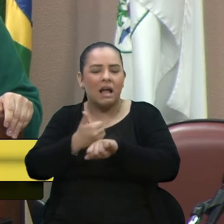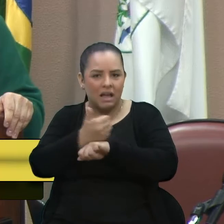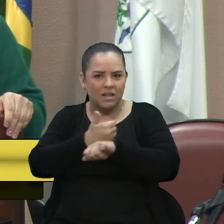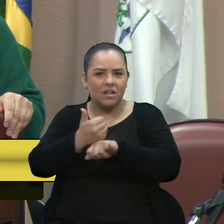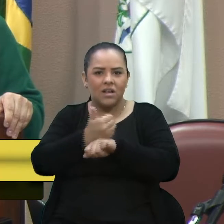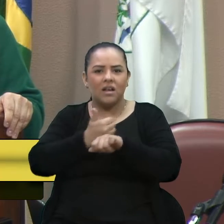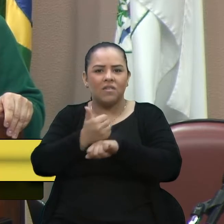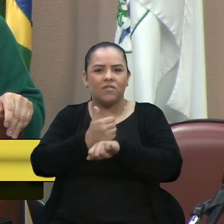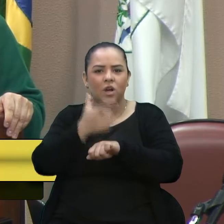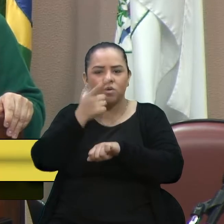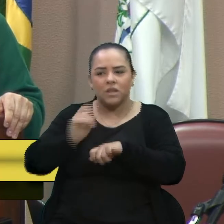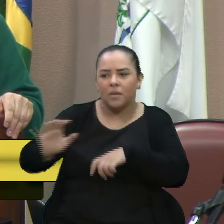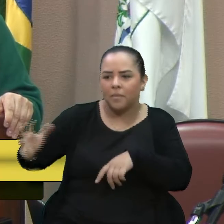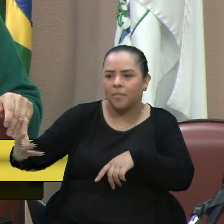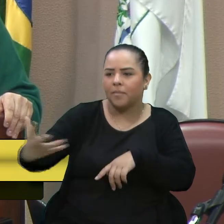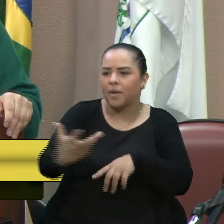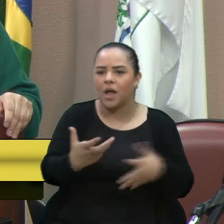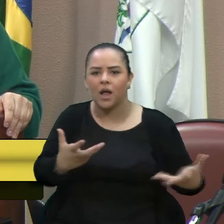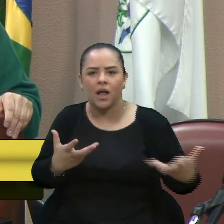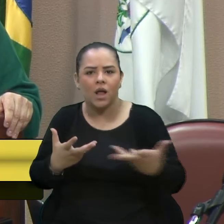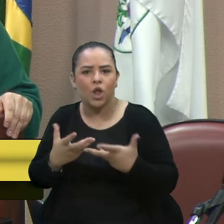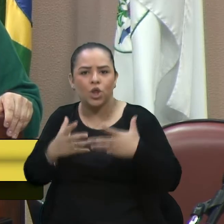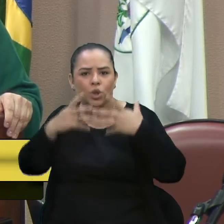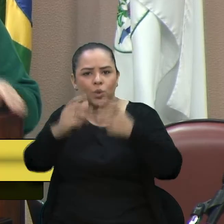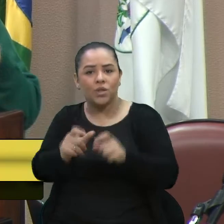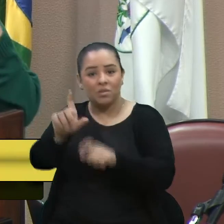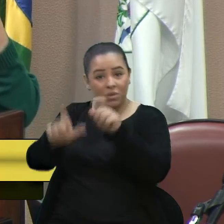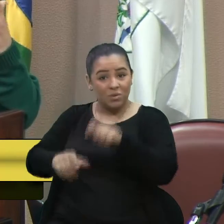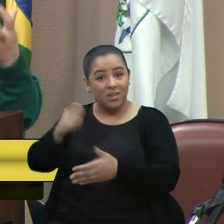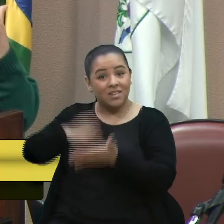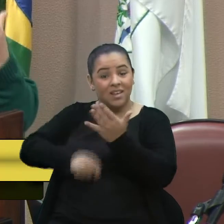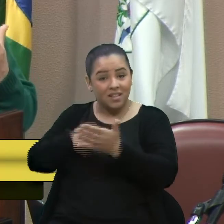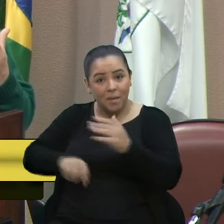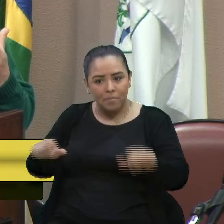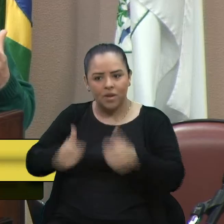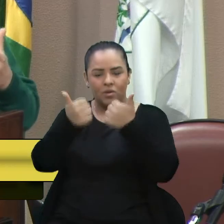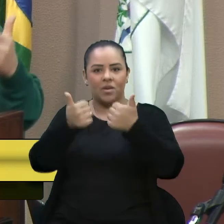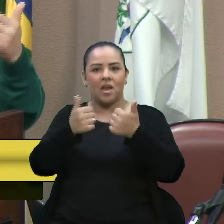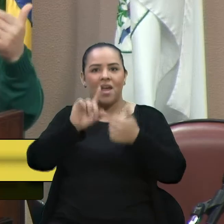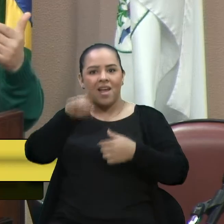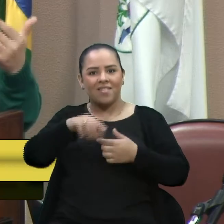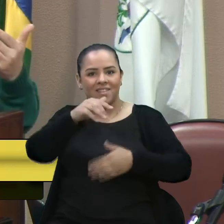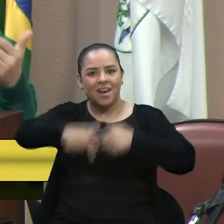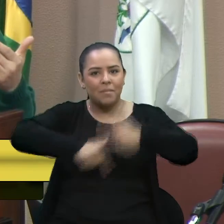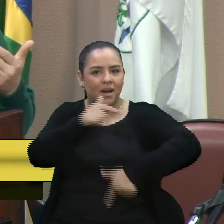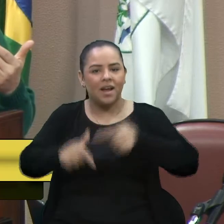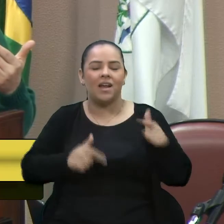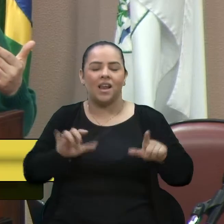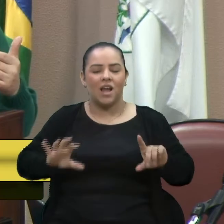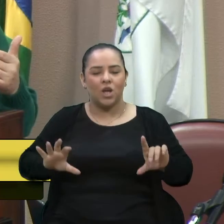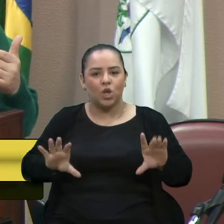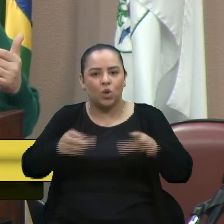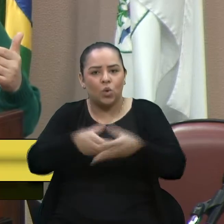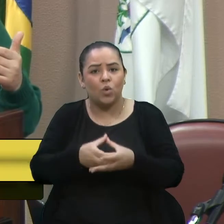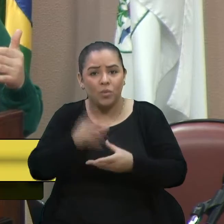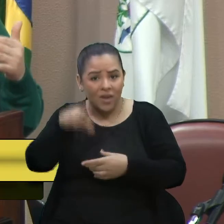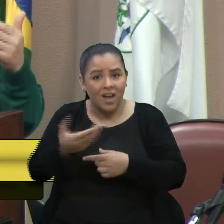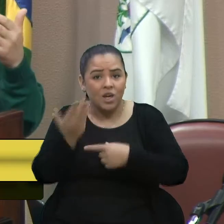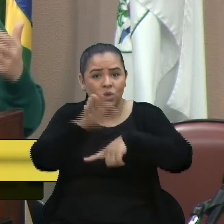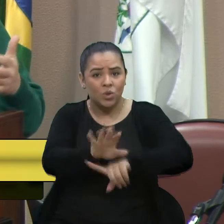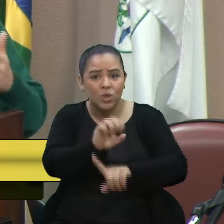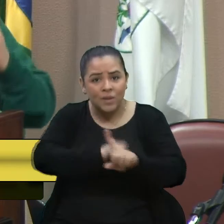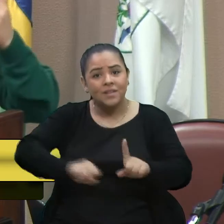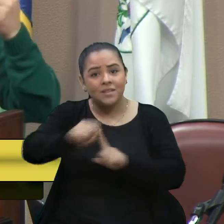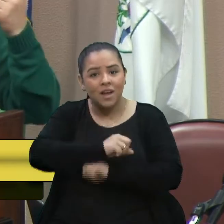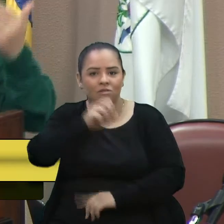absorver todas essas pessoas e tentar recuperá-las. E isso é trabalhar em rede. E isso é a verdadeira assistência social. Porque